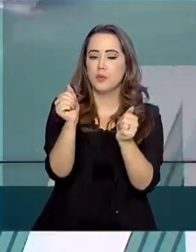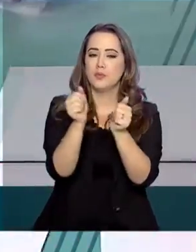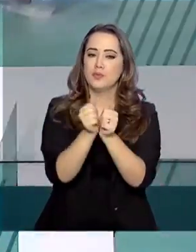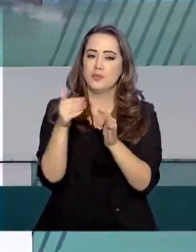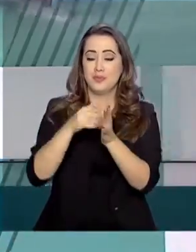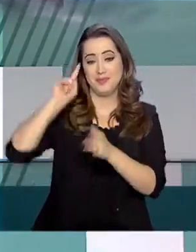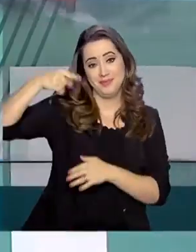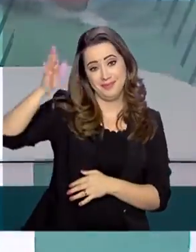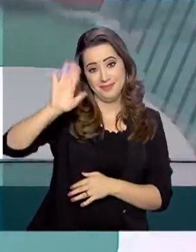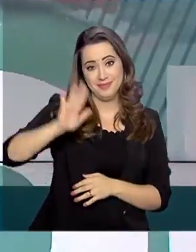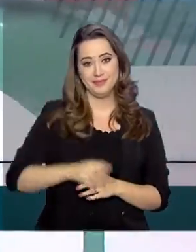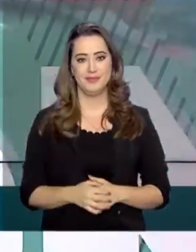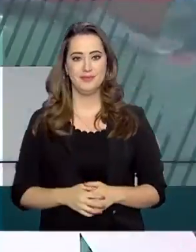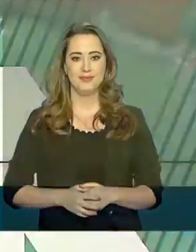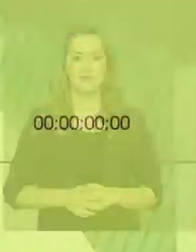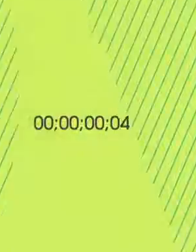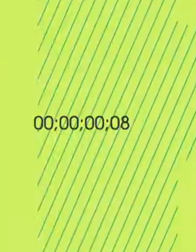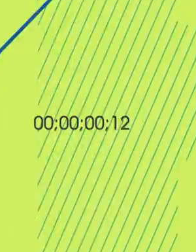você e até a próxima.